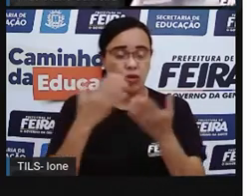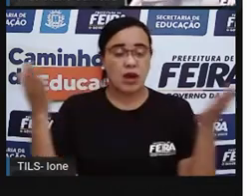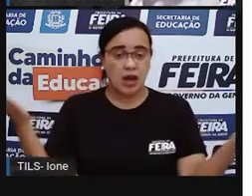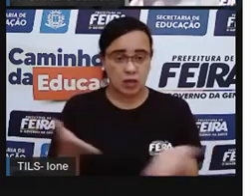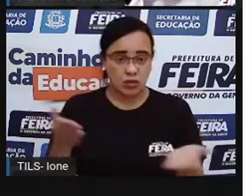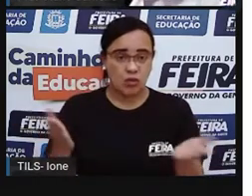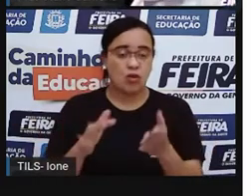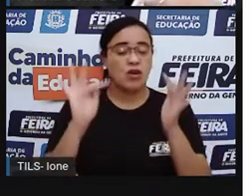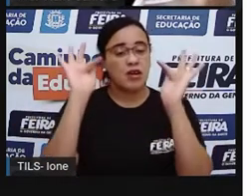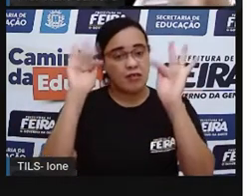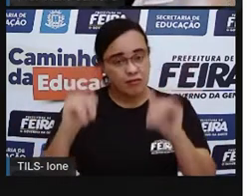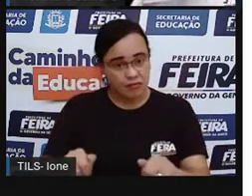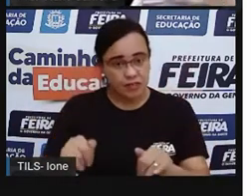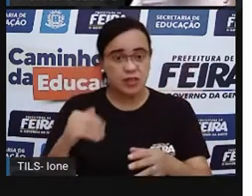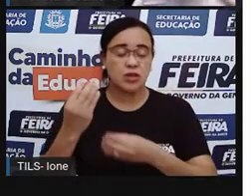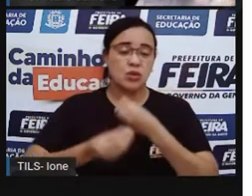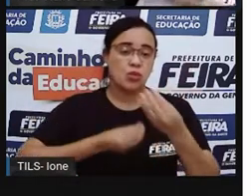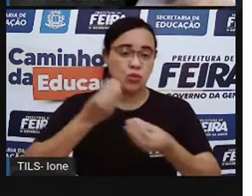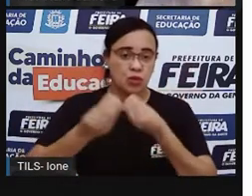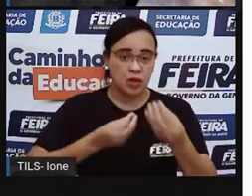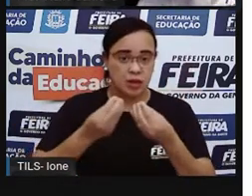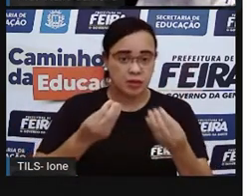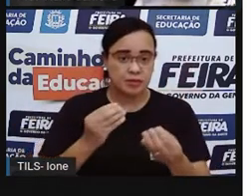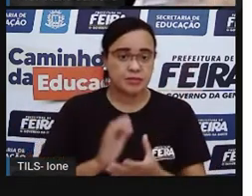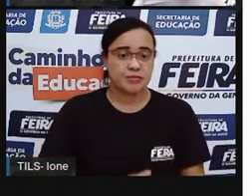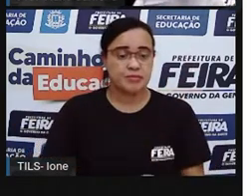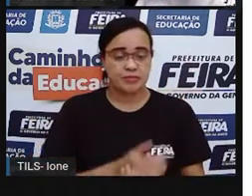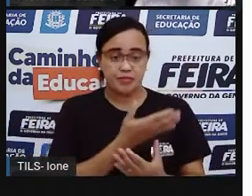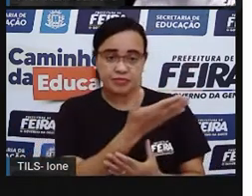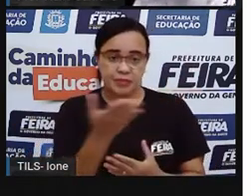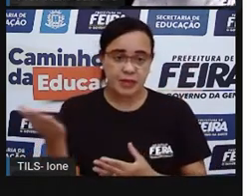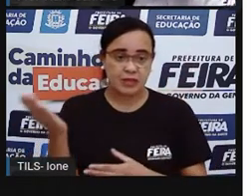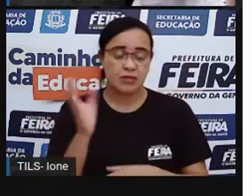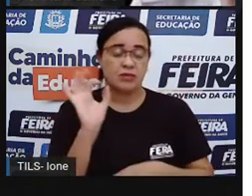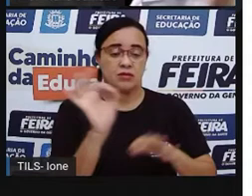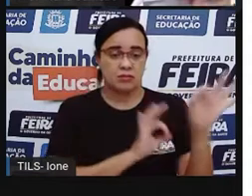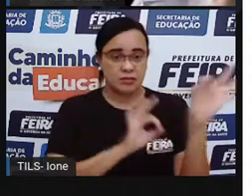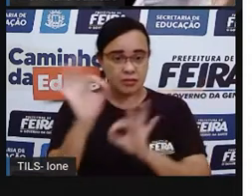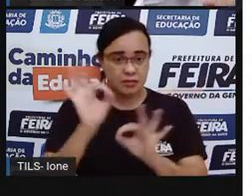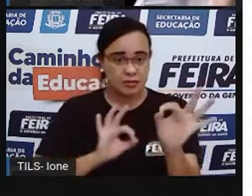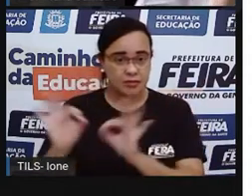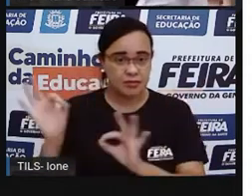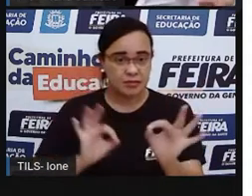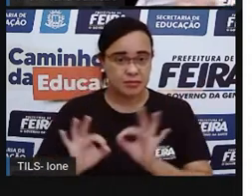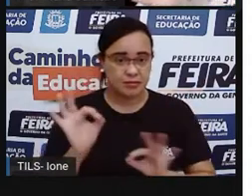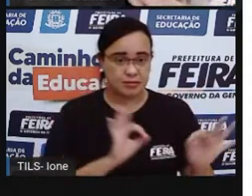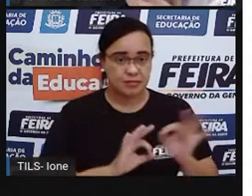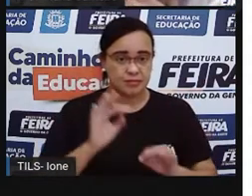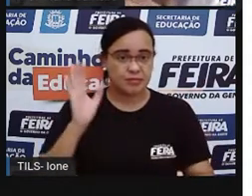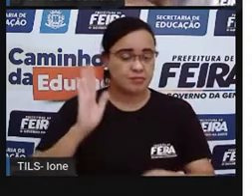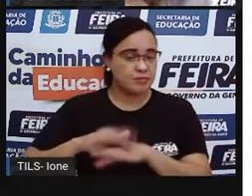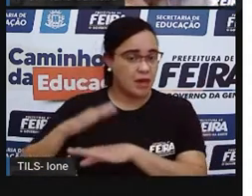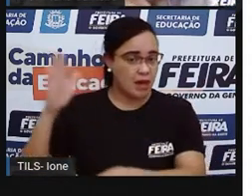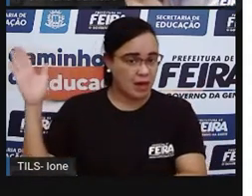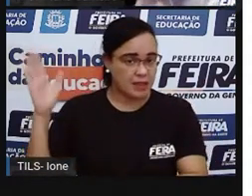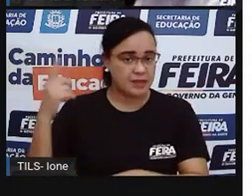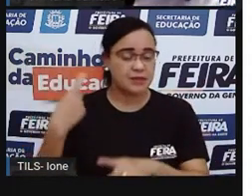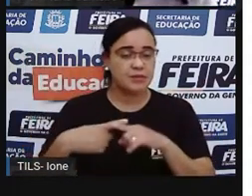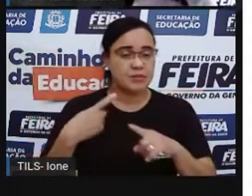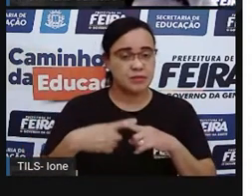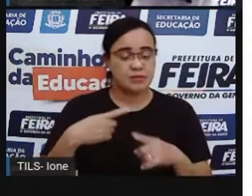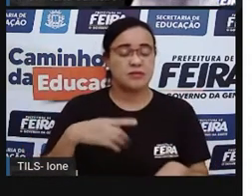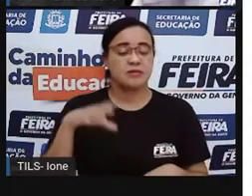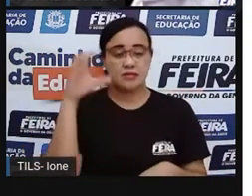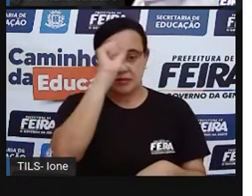os direitos da criança e aí vocês já vão colaborar, contribuir muito mais, porque vocês já vêm estudando há um tempinho sobre ele, não isso?